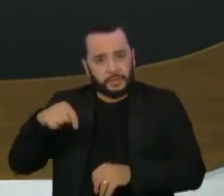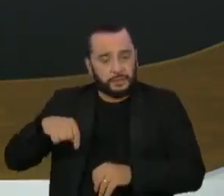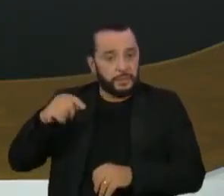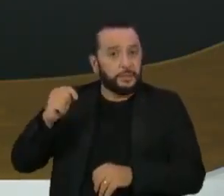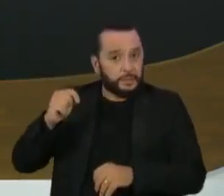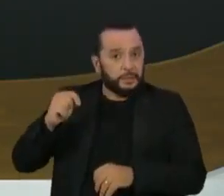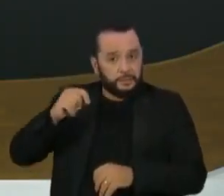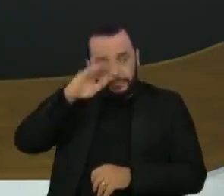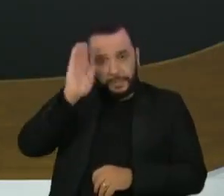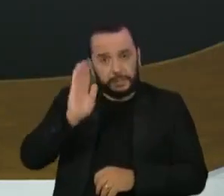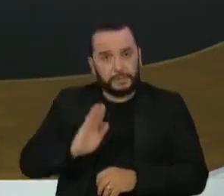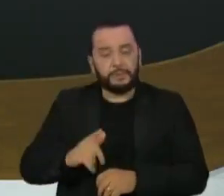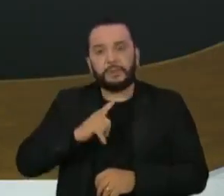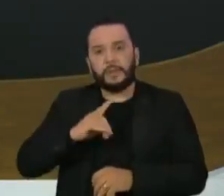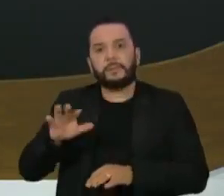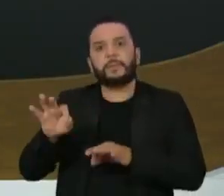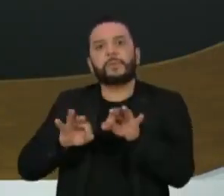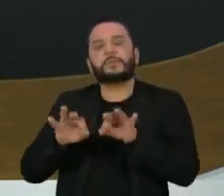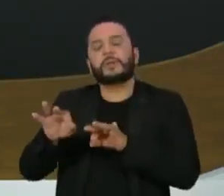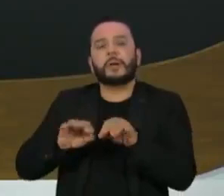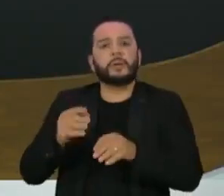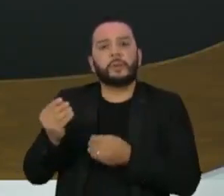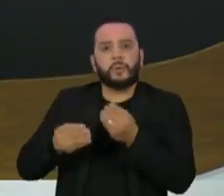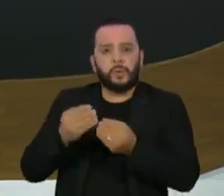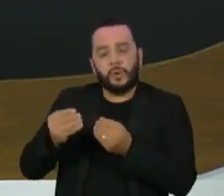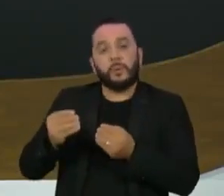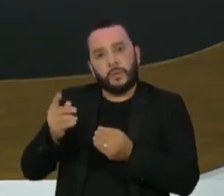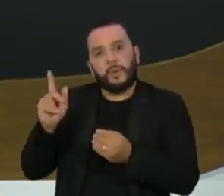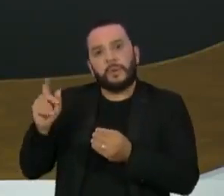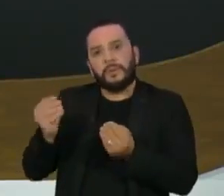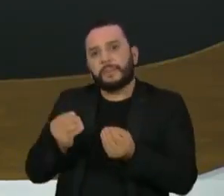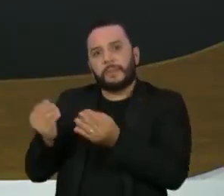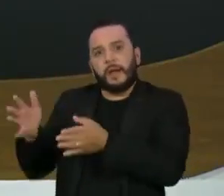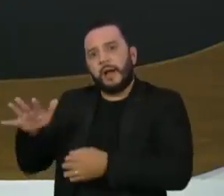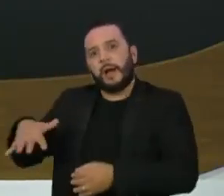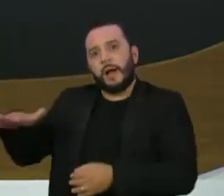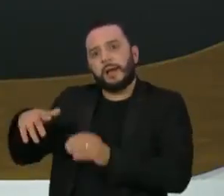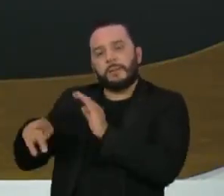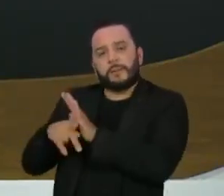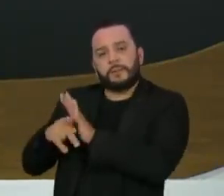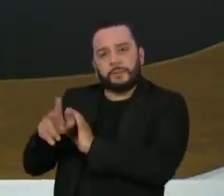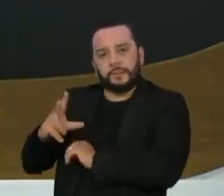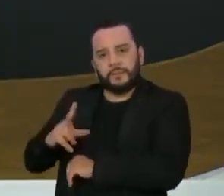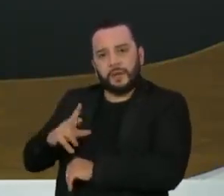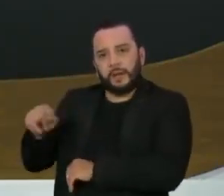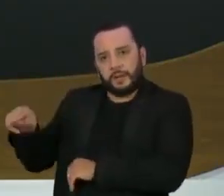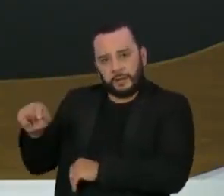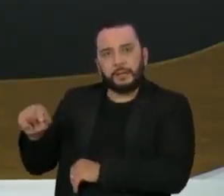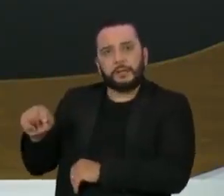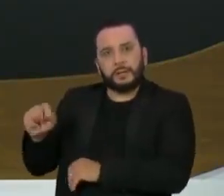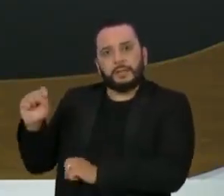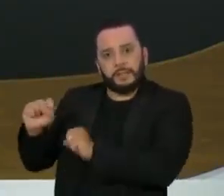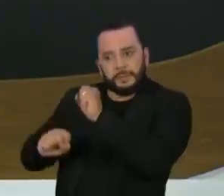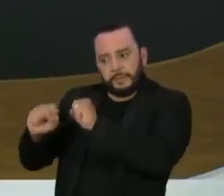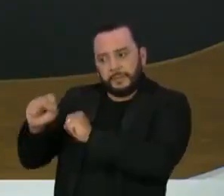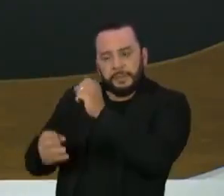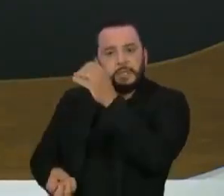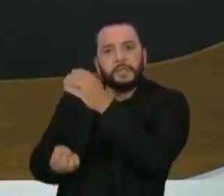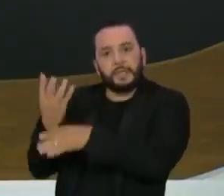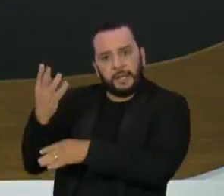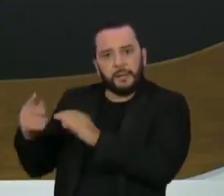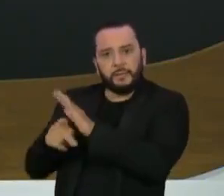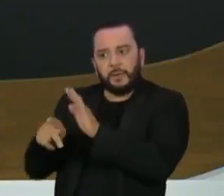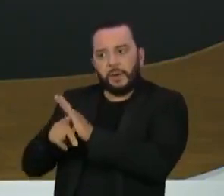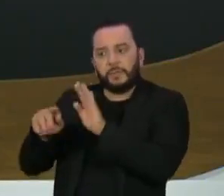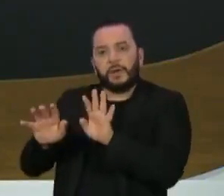praticamente terceiriza para o setor privado montar o mercado brasileiro de carbono. Enquanto isso, no mundo, tem a